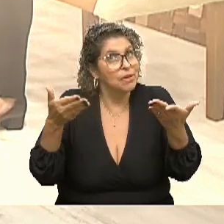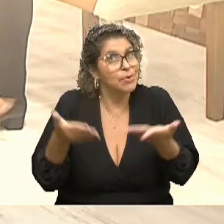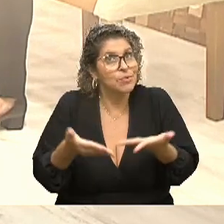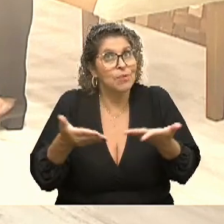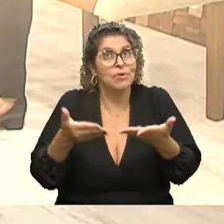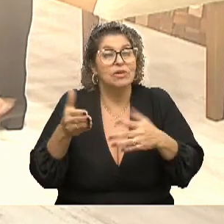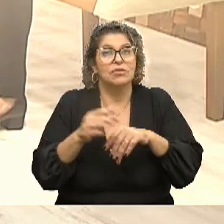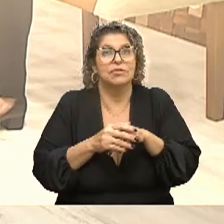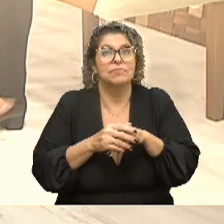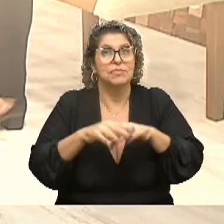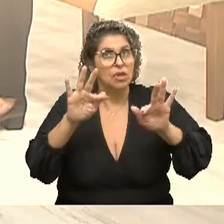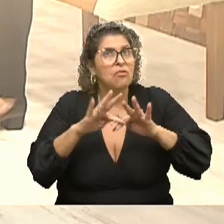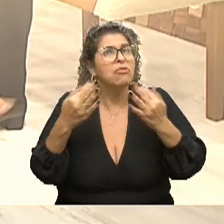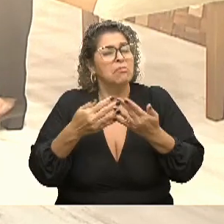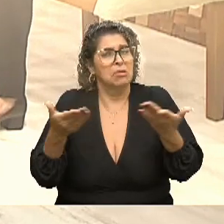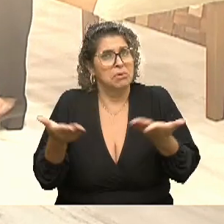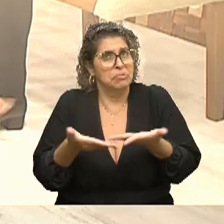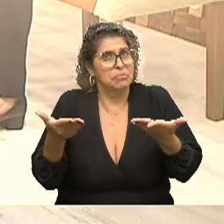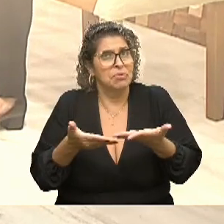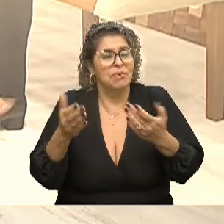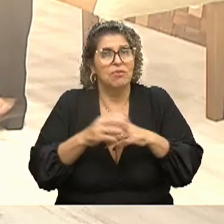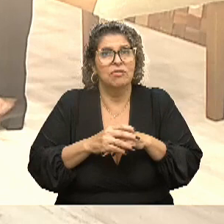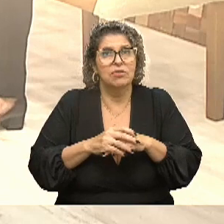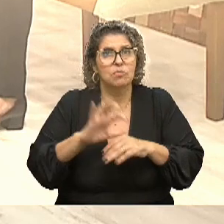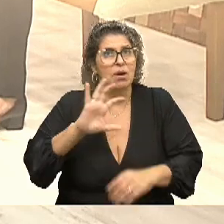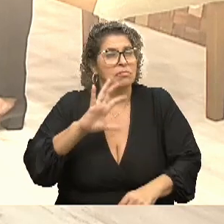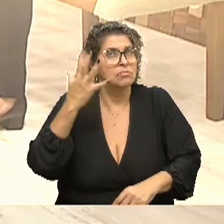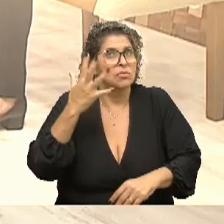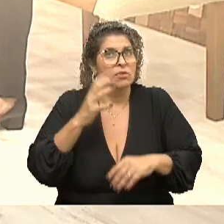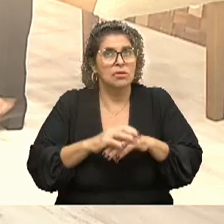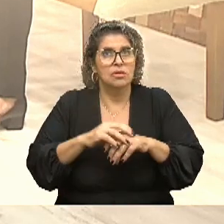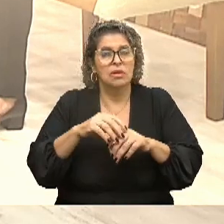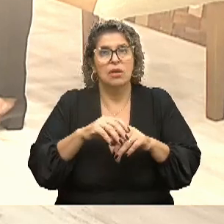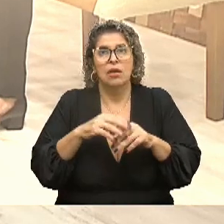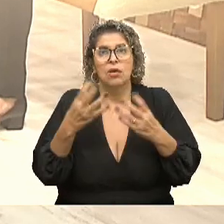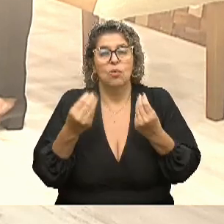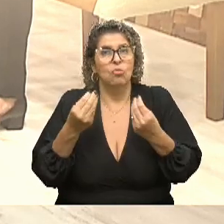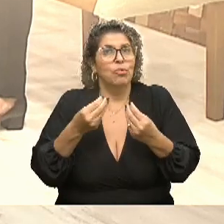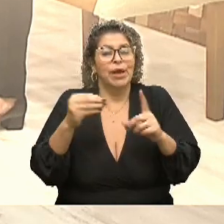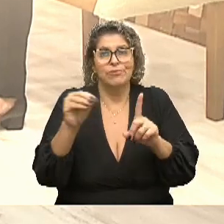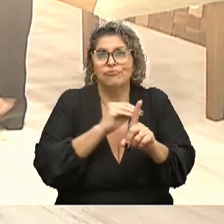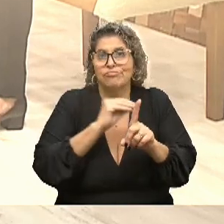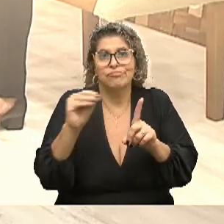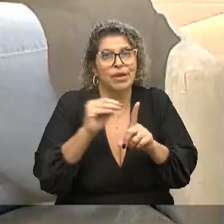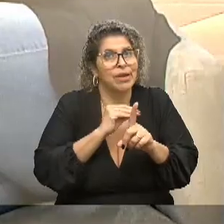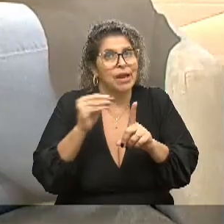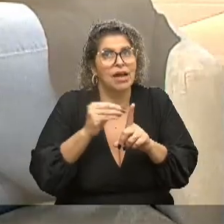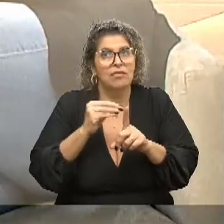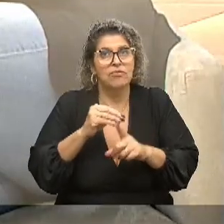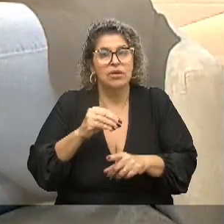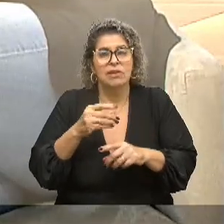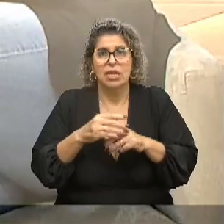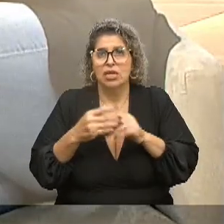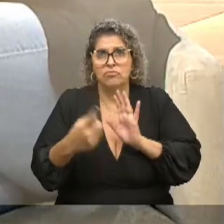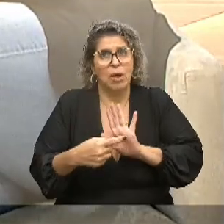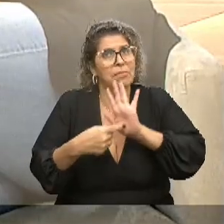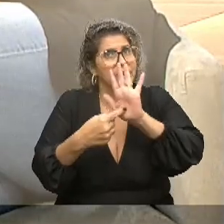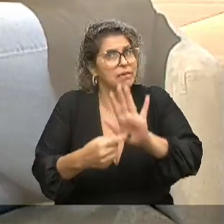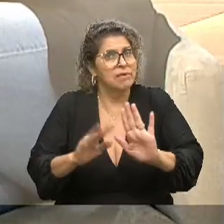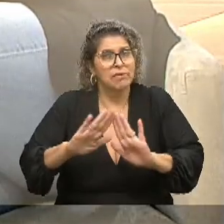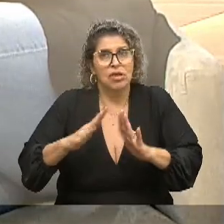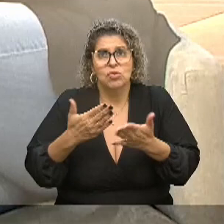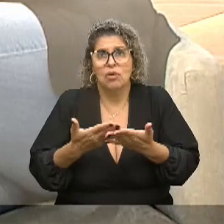né? Em famílias, assim, com uma situação socioeconômica mais vulnerável, muitas vezes isso vai aparecer na escola.